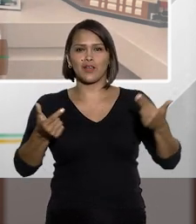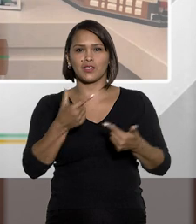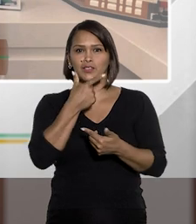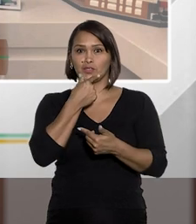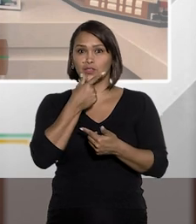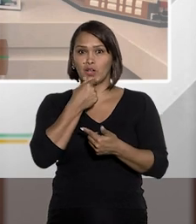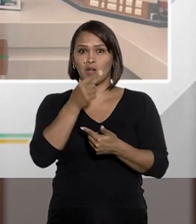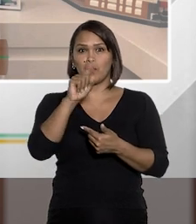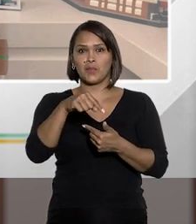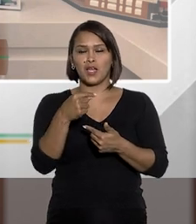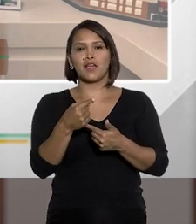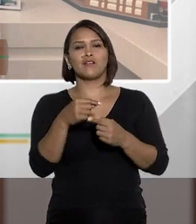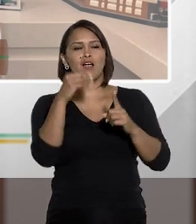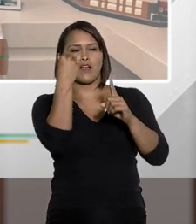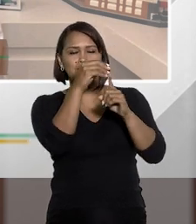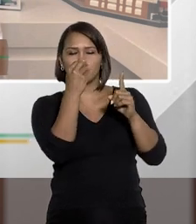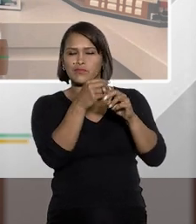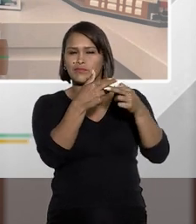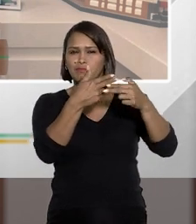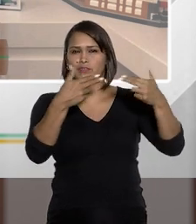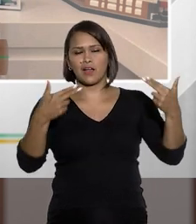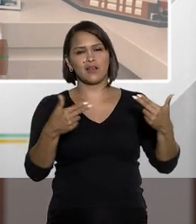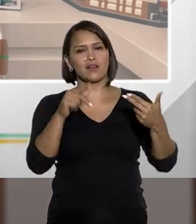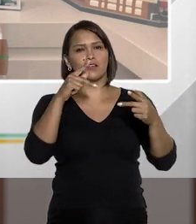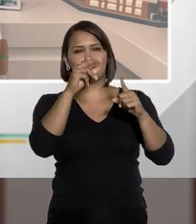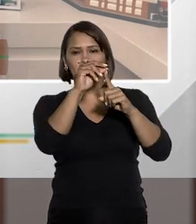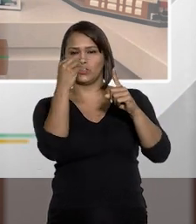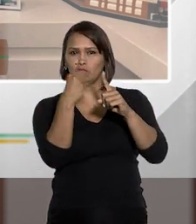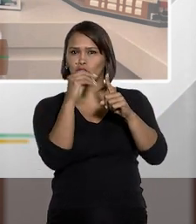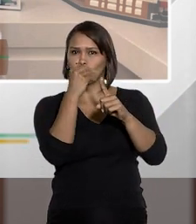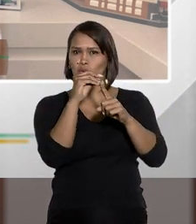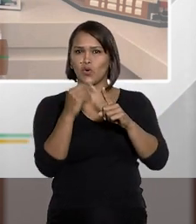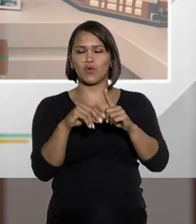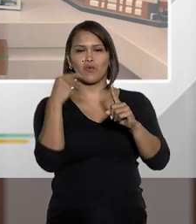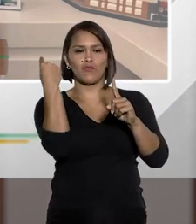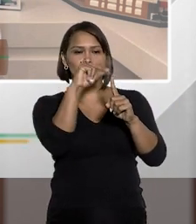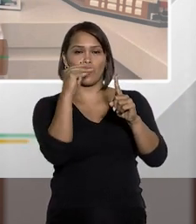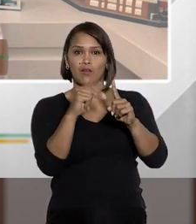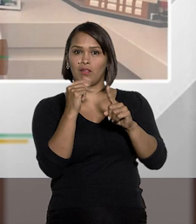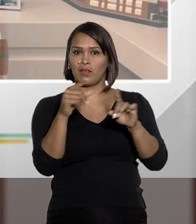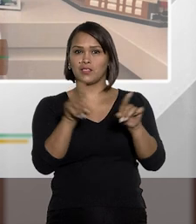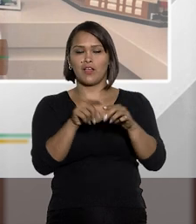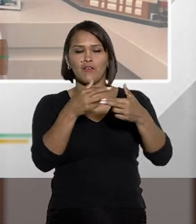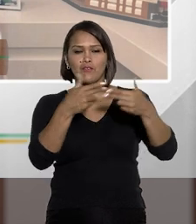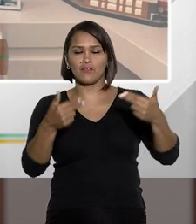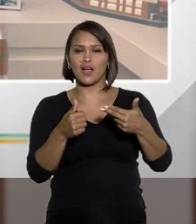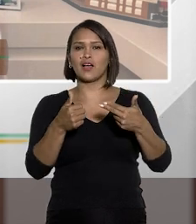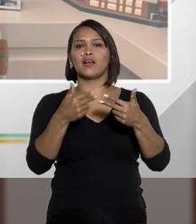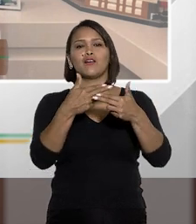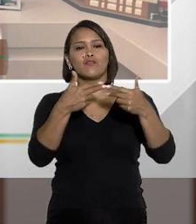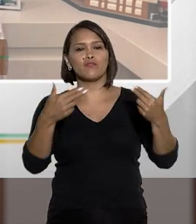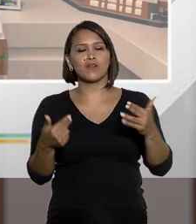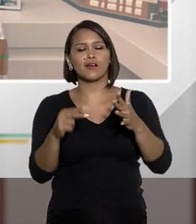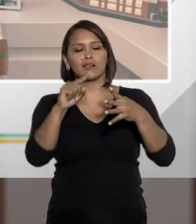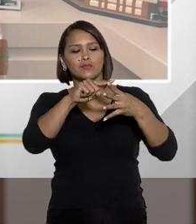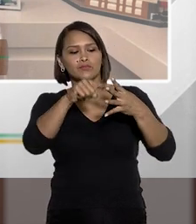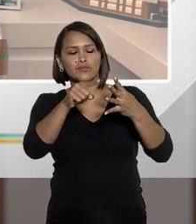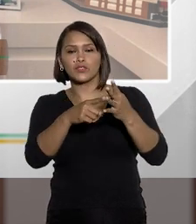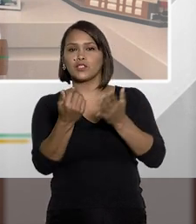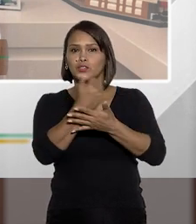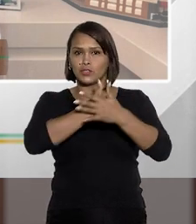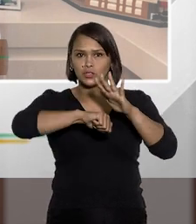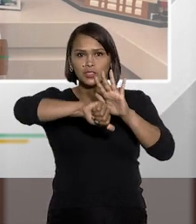cela com vários homens, foi submetida a vários estupros e assim por diante. Então, são várias